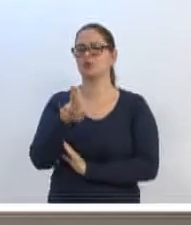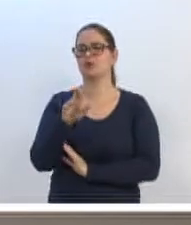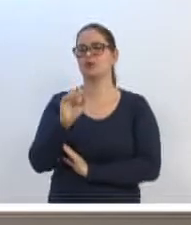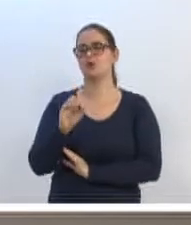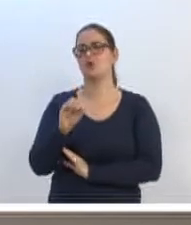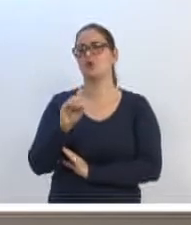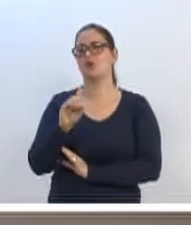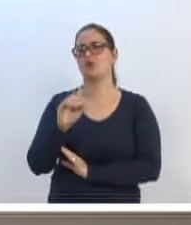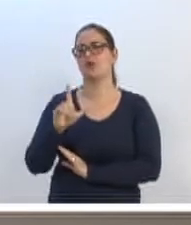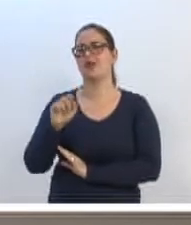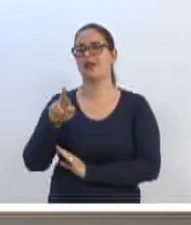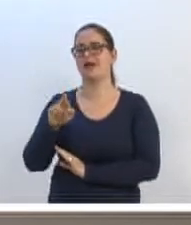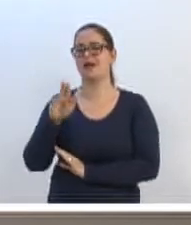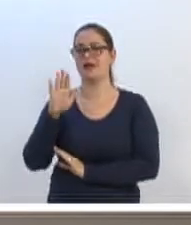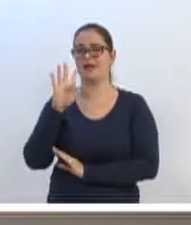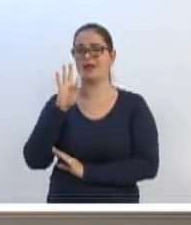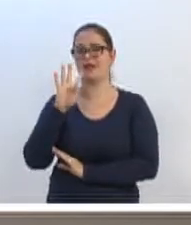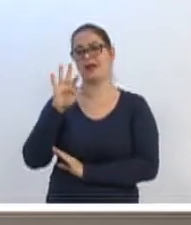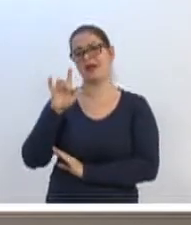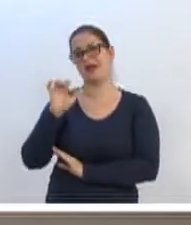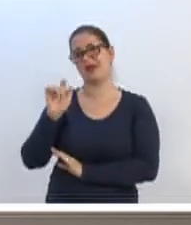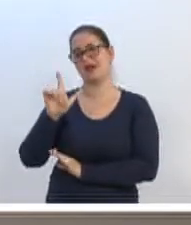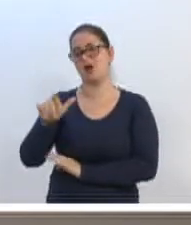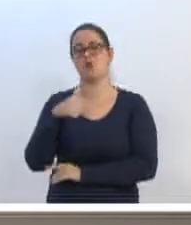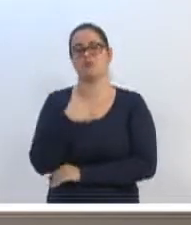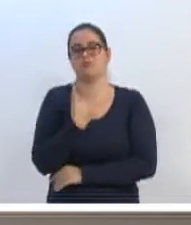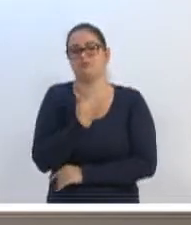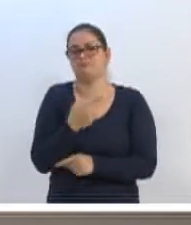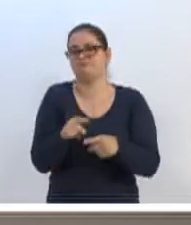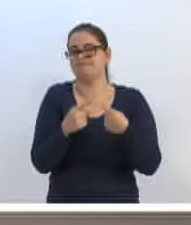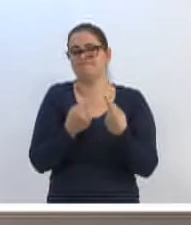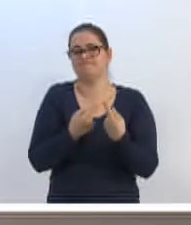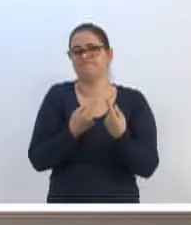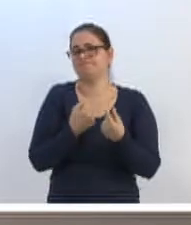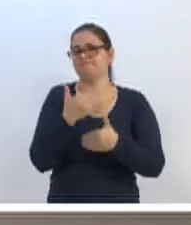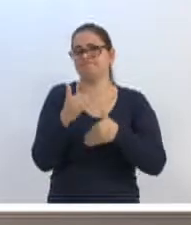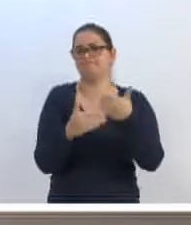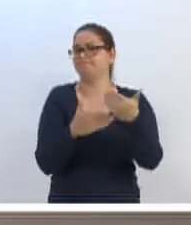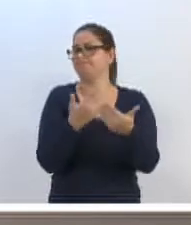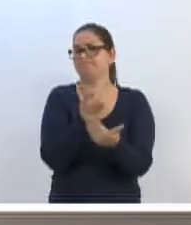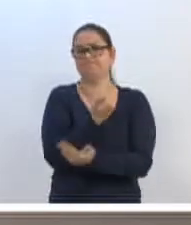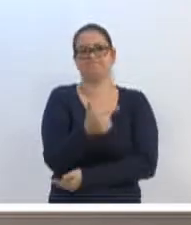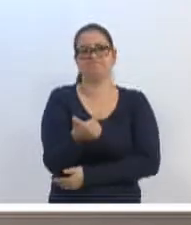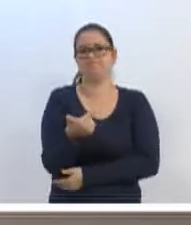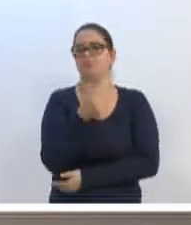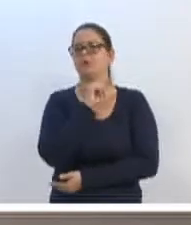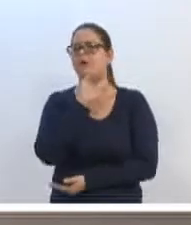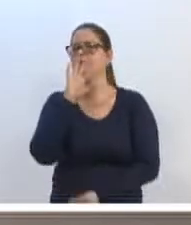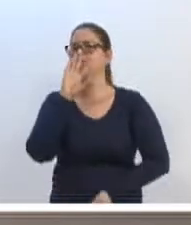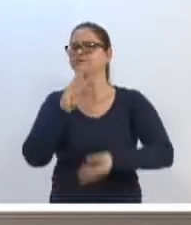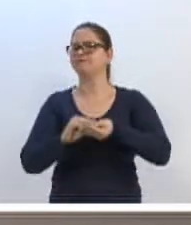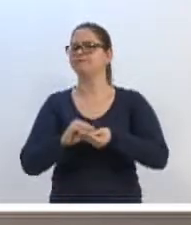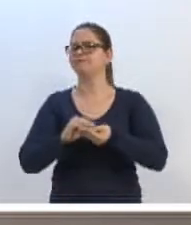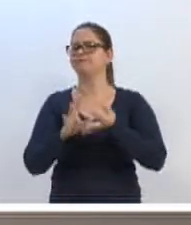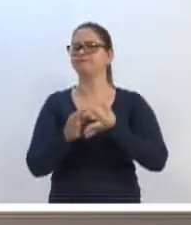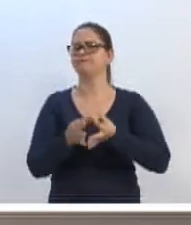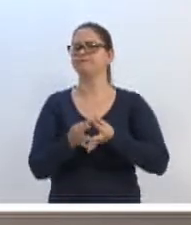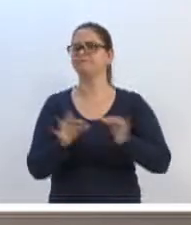legal, e, infelizmente, também não teve andamento. O que chega a uma conclusão muito simples.